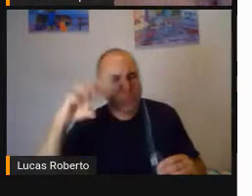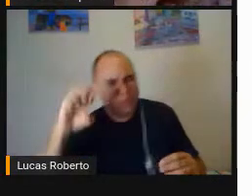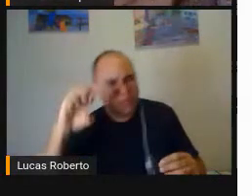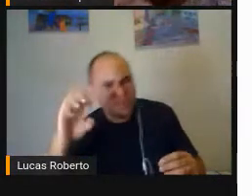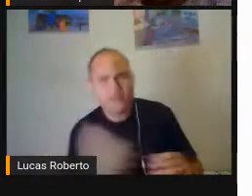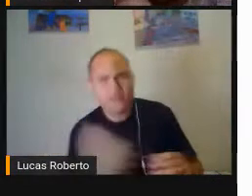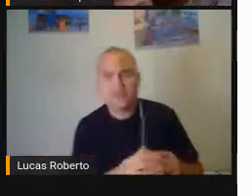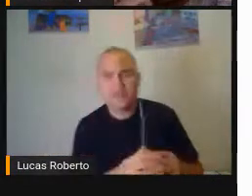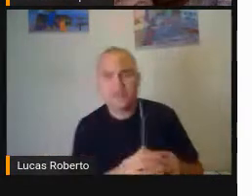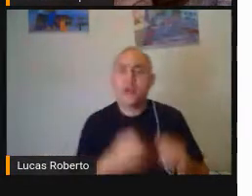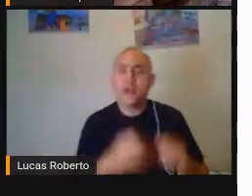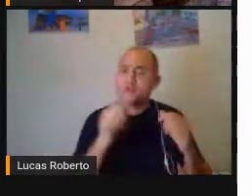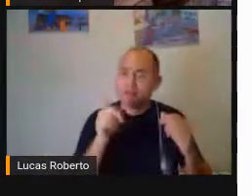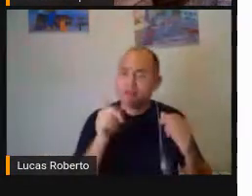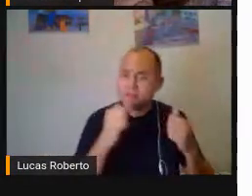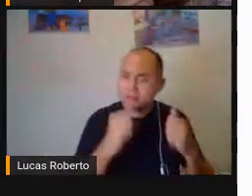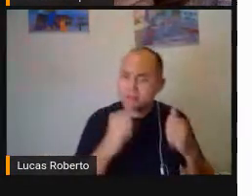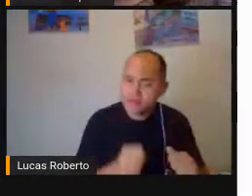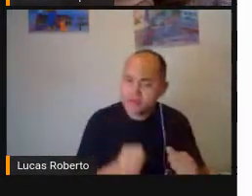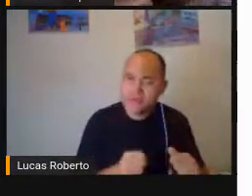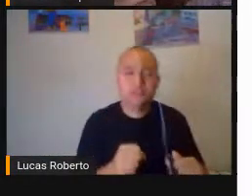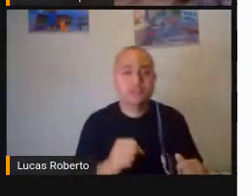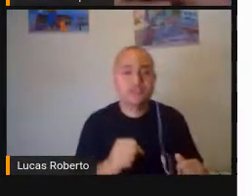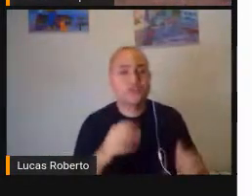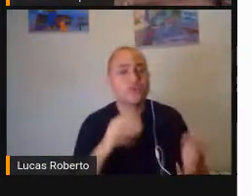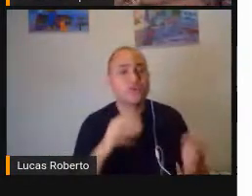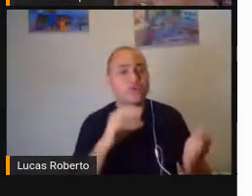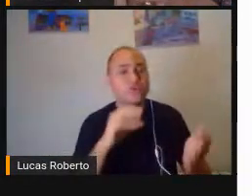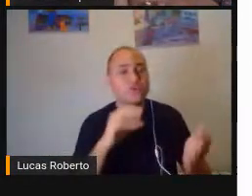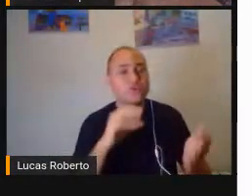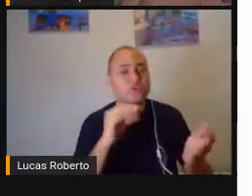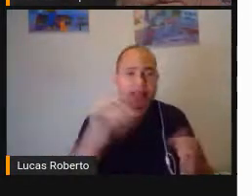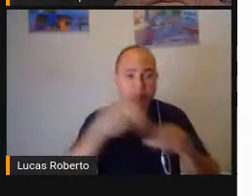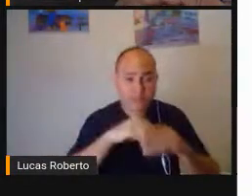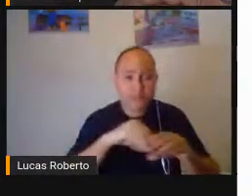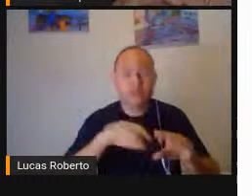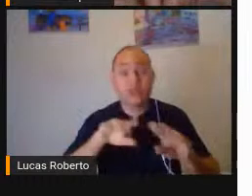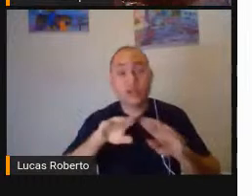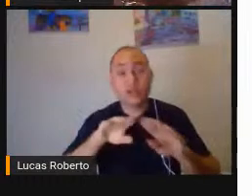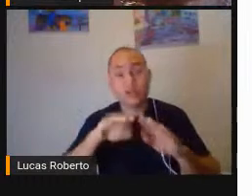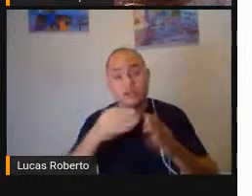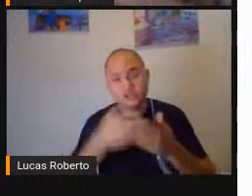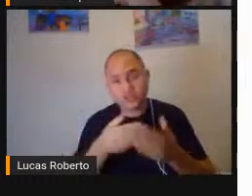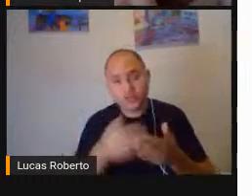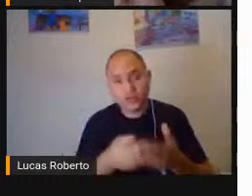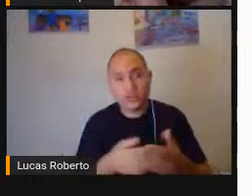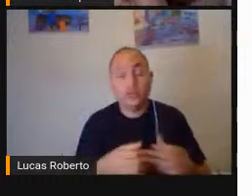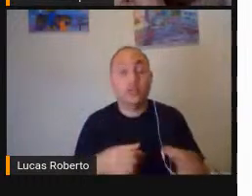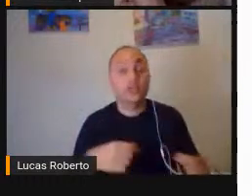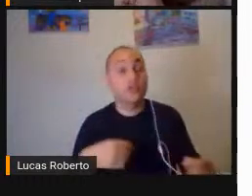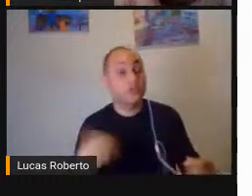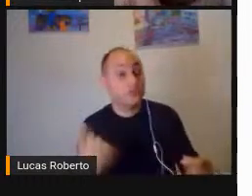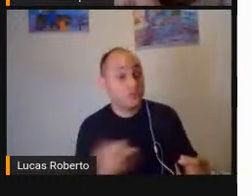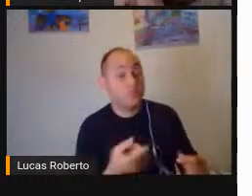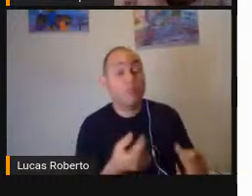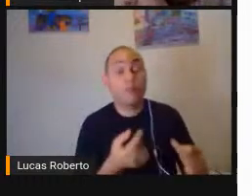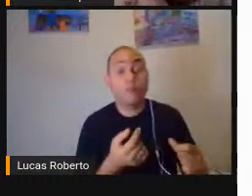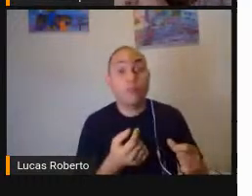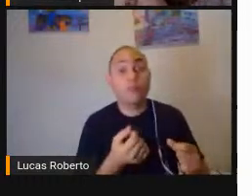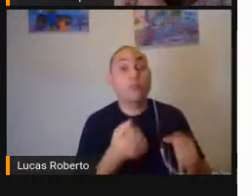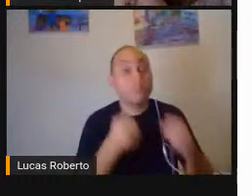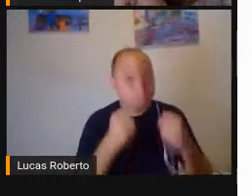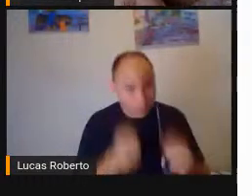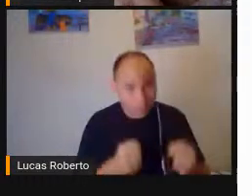possível Instalar lá No computador Da escola É possível sim A gente só Precisa verificar lá Se as extensões